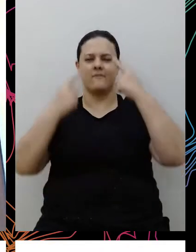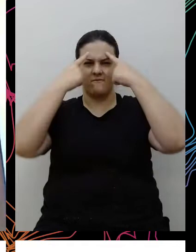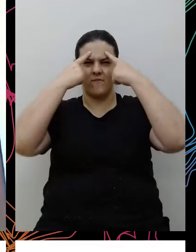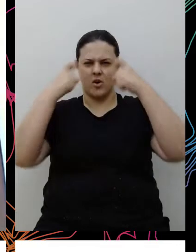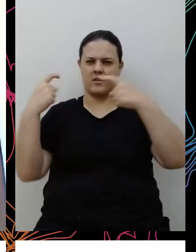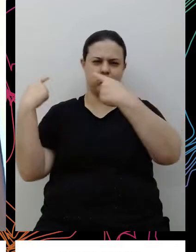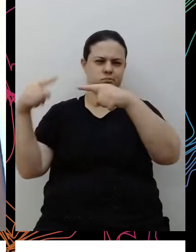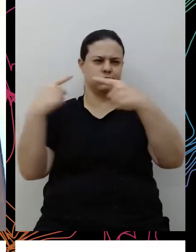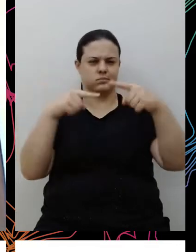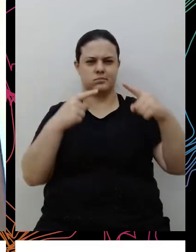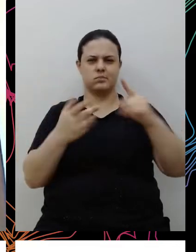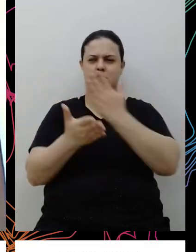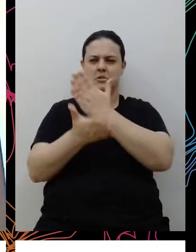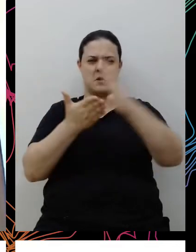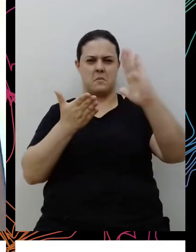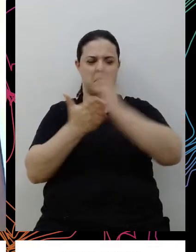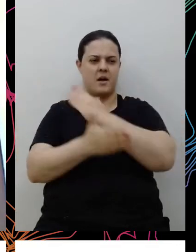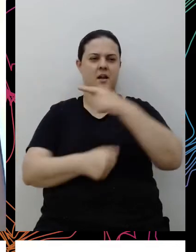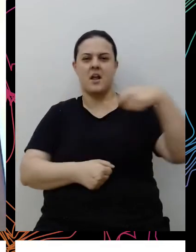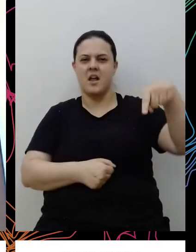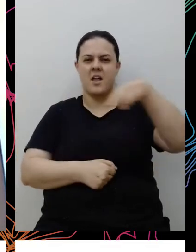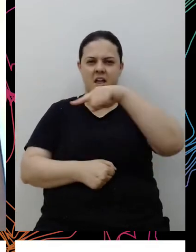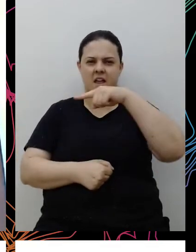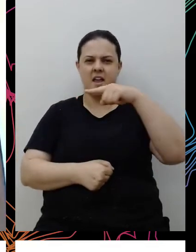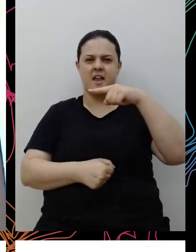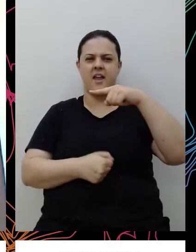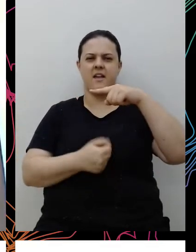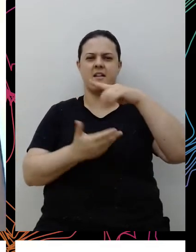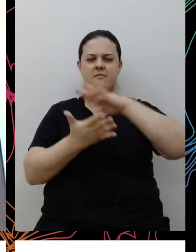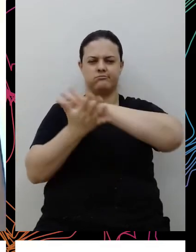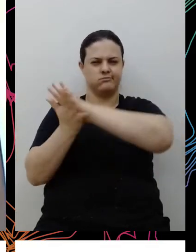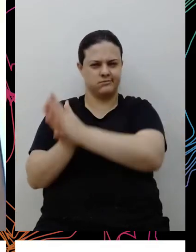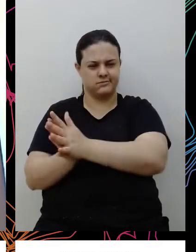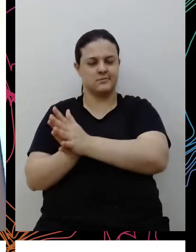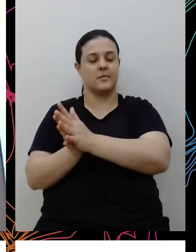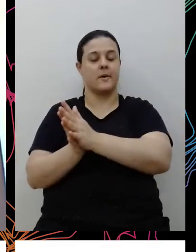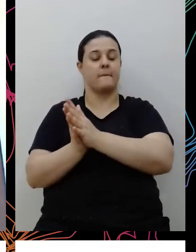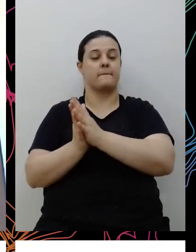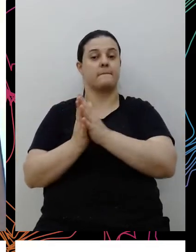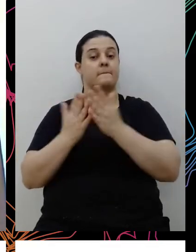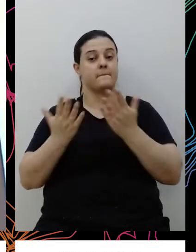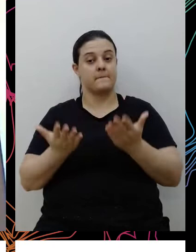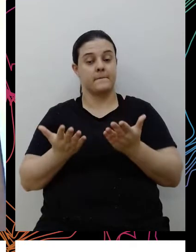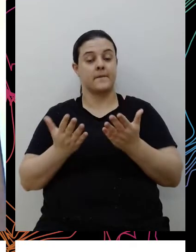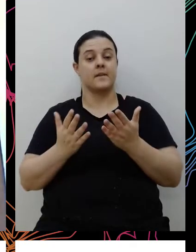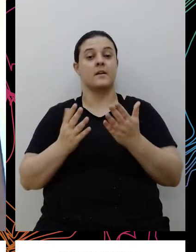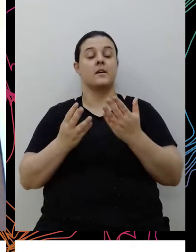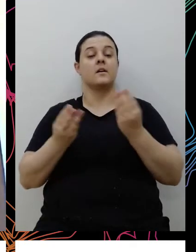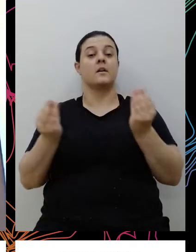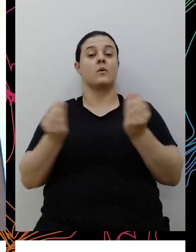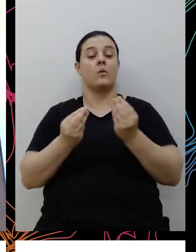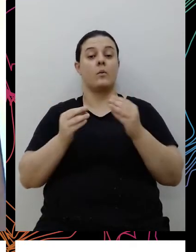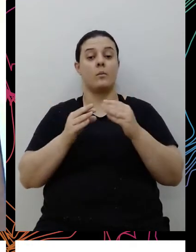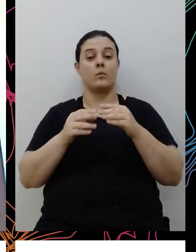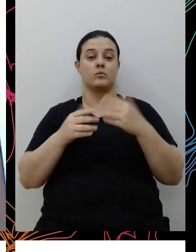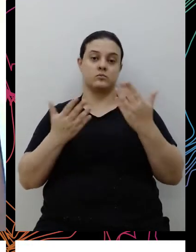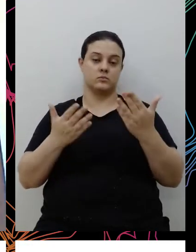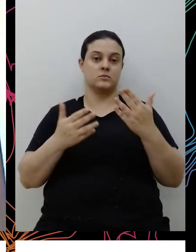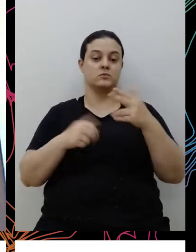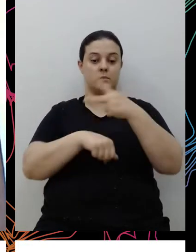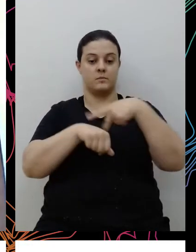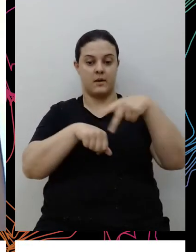que segrega e marginaliza os corpos das pessoas negras. E quando se tem um projeto de país que perpetua